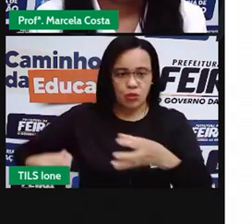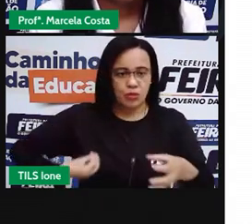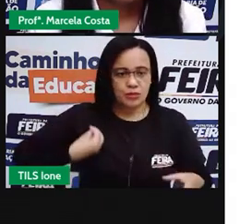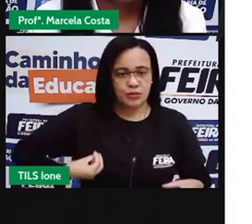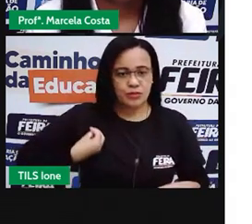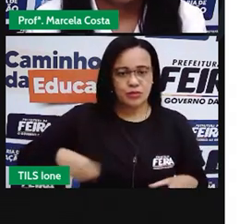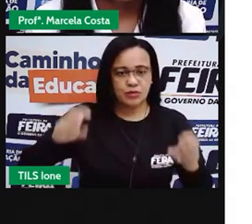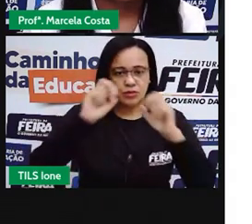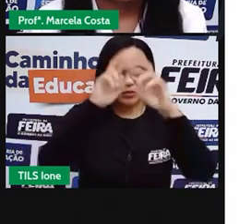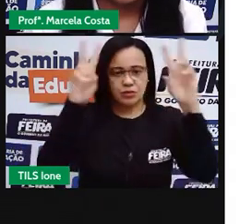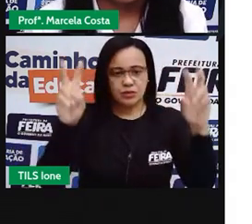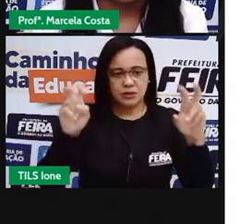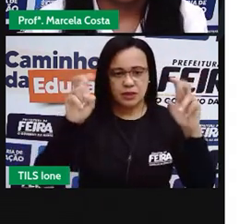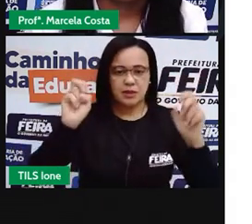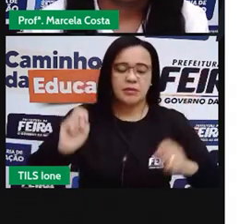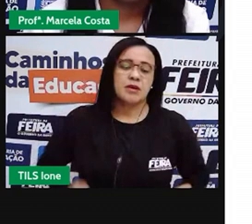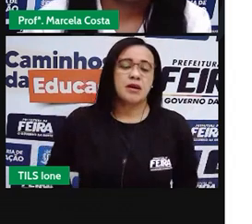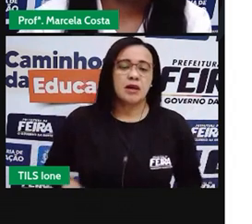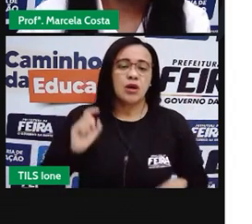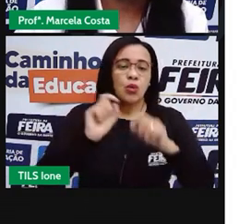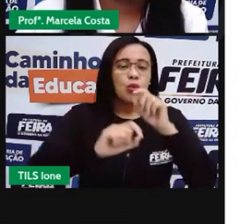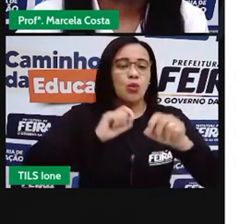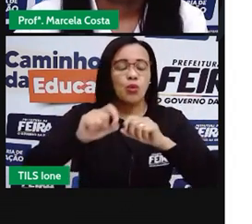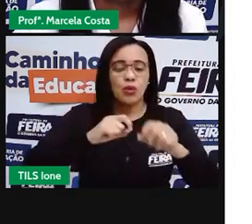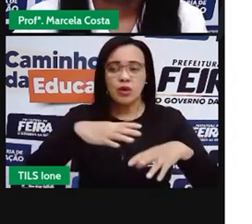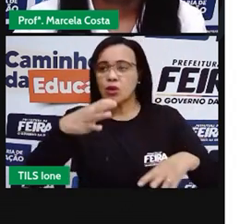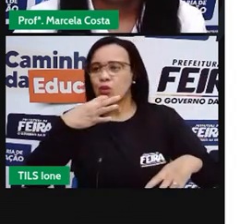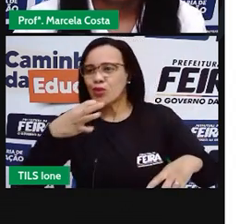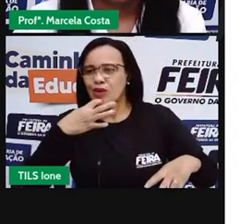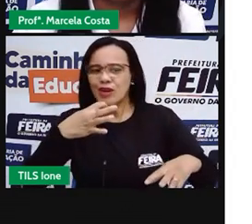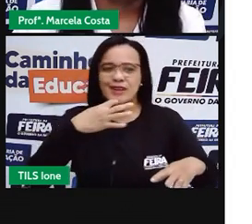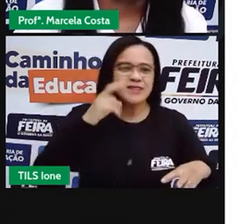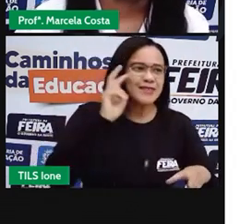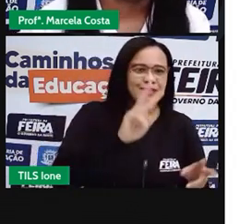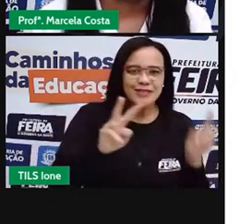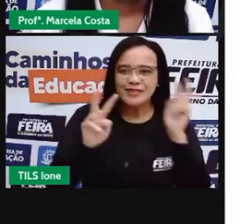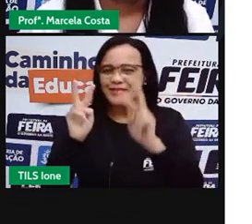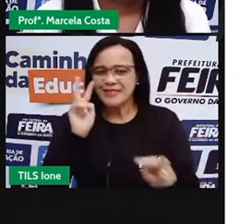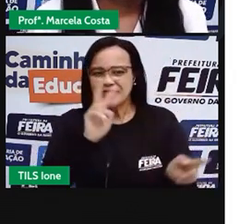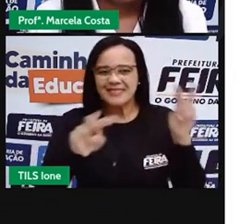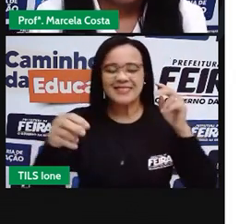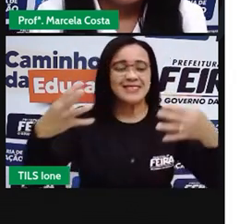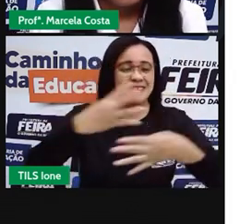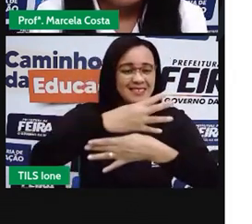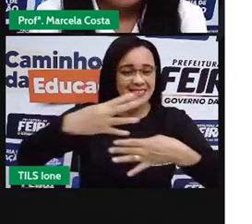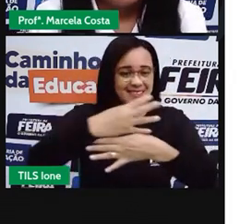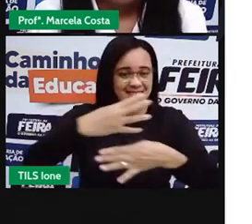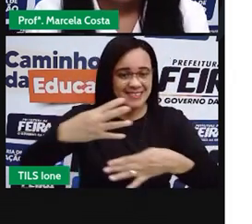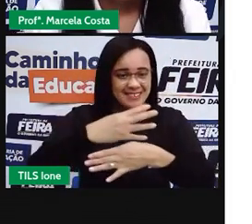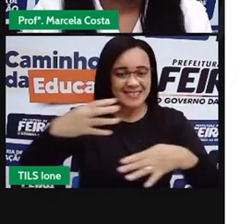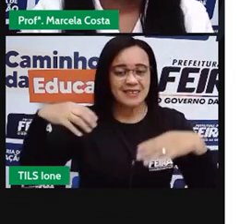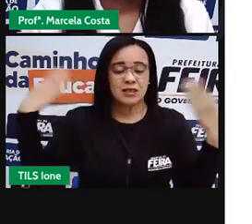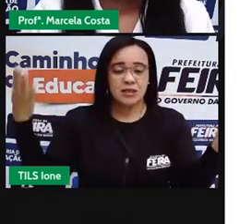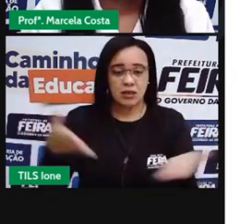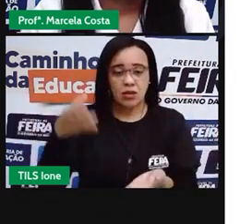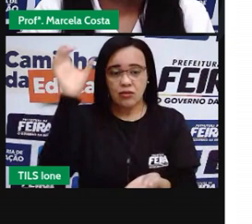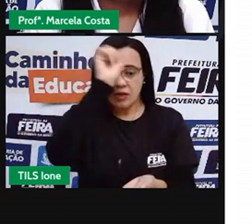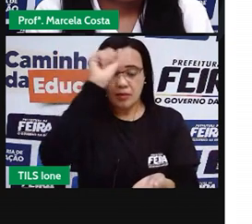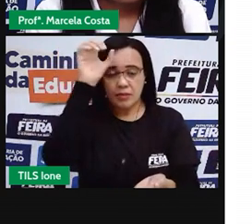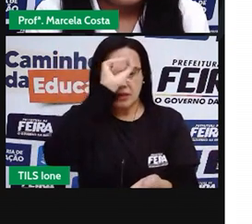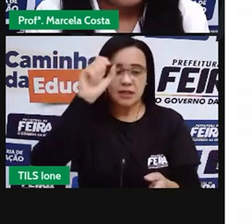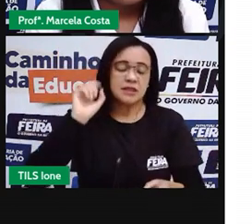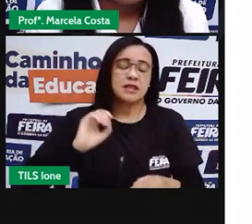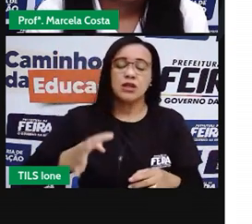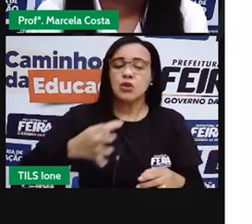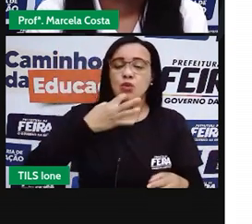Andando pela Cidade. Então, com essa aula de hoje, você vai aprender a conhecer a